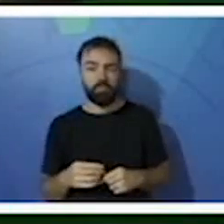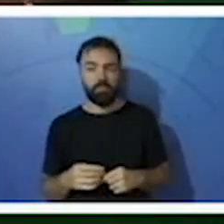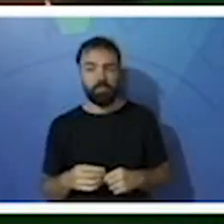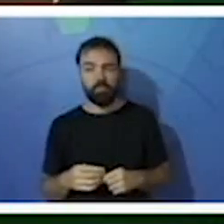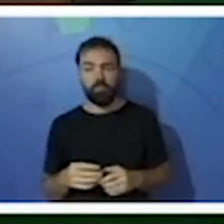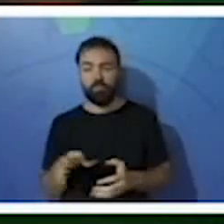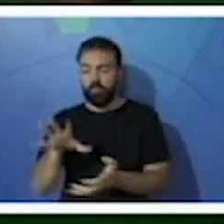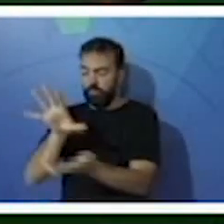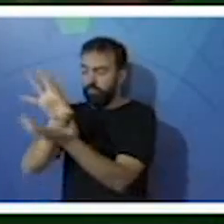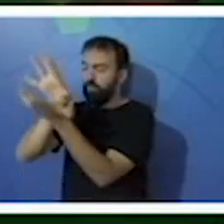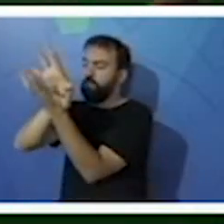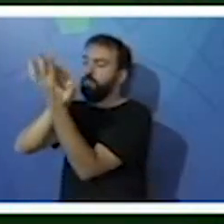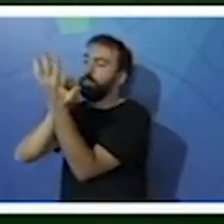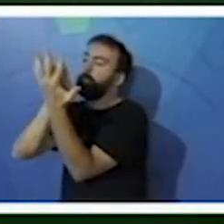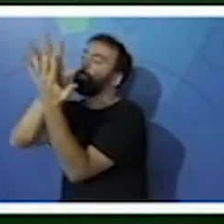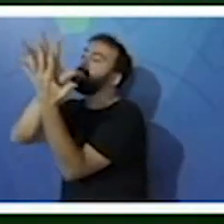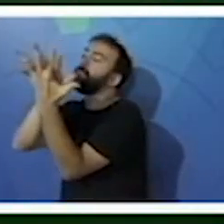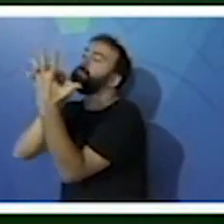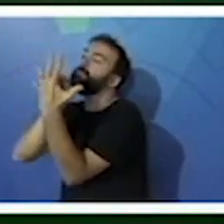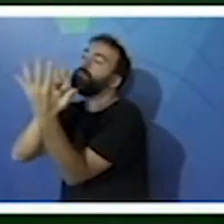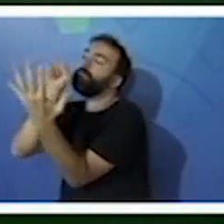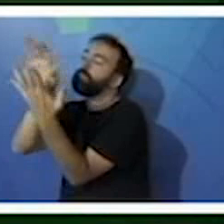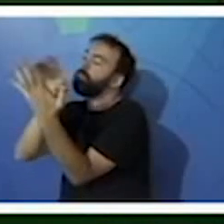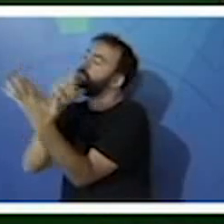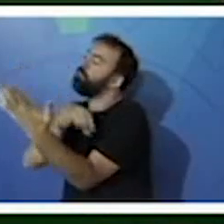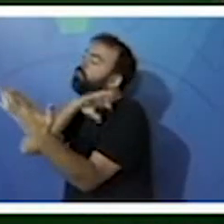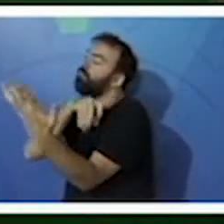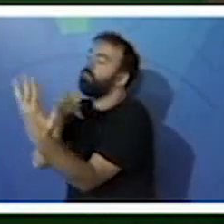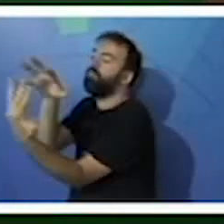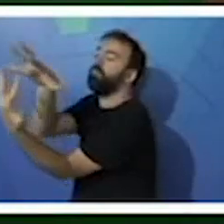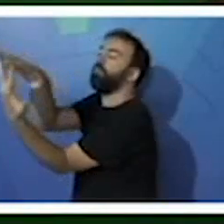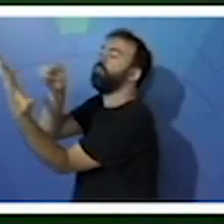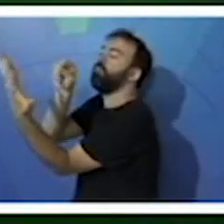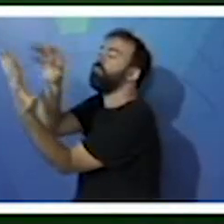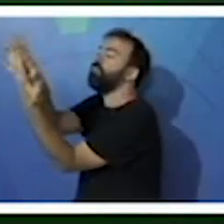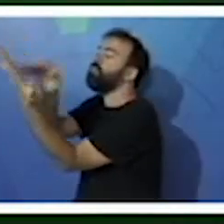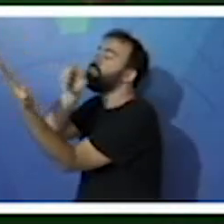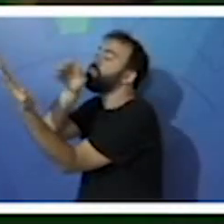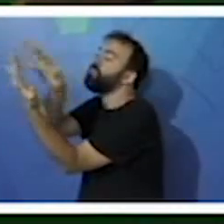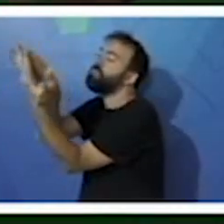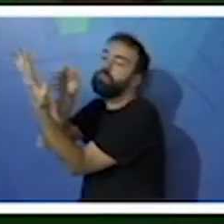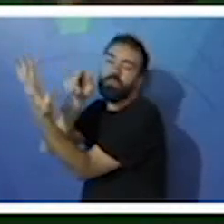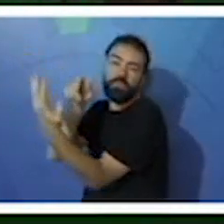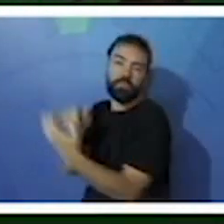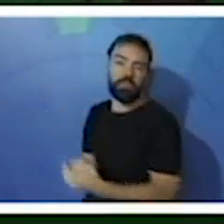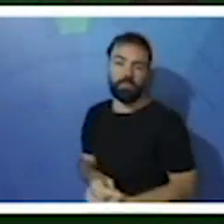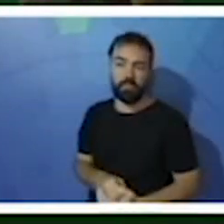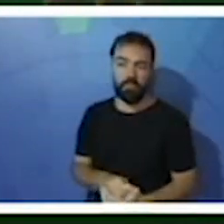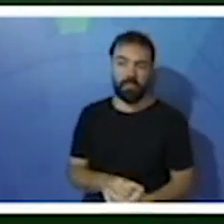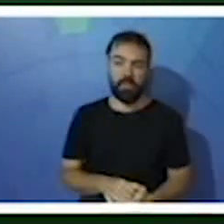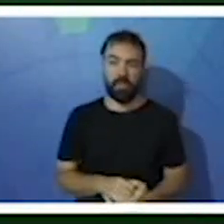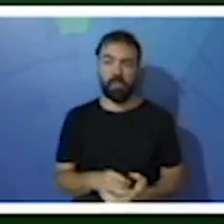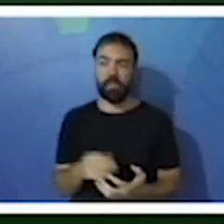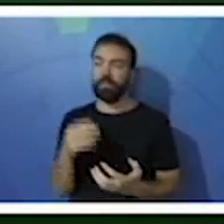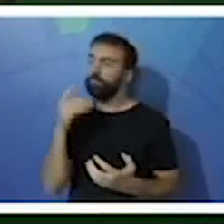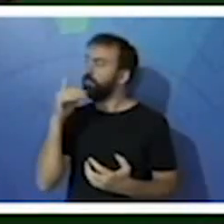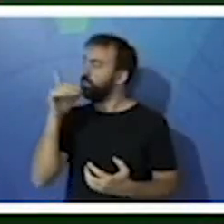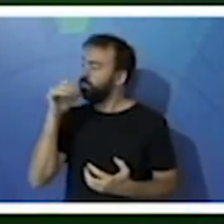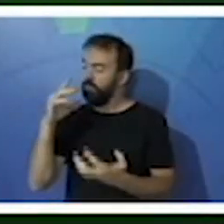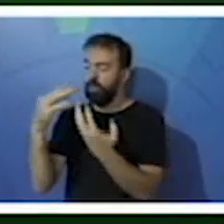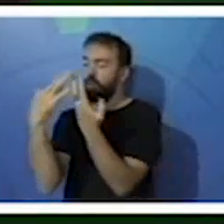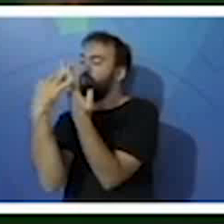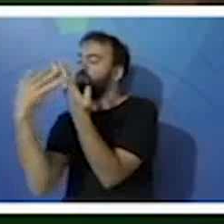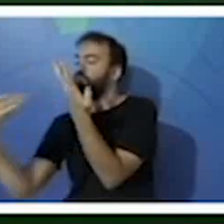capturar os pequenos animais que estão na água. Porém, ela não fica com a água, né? A água sai